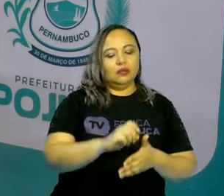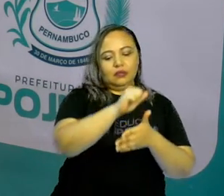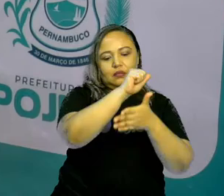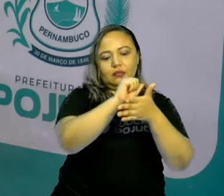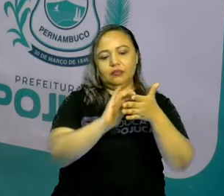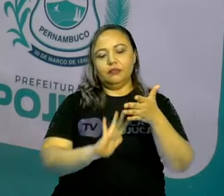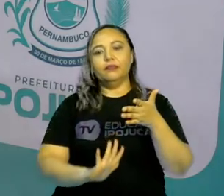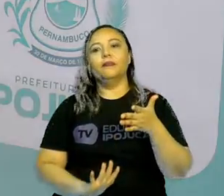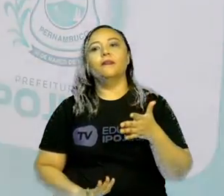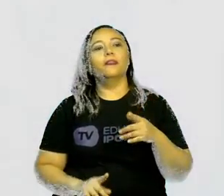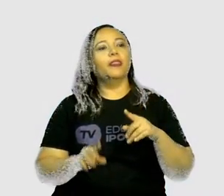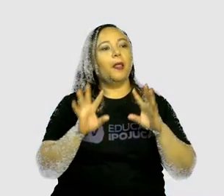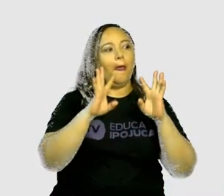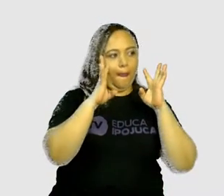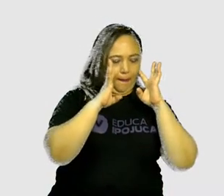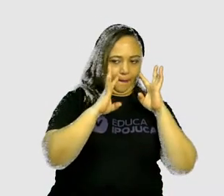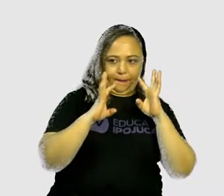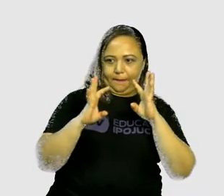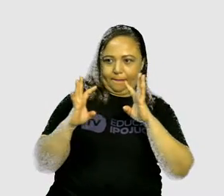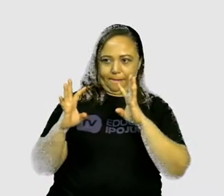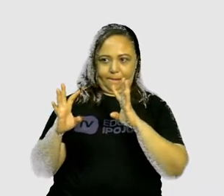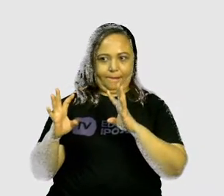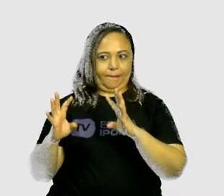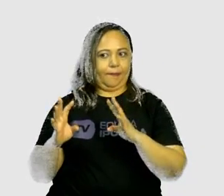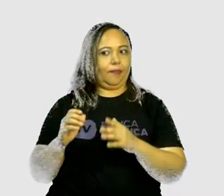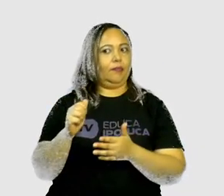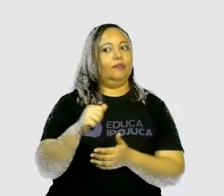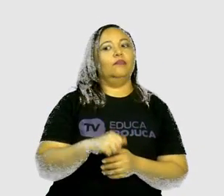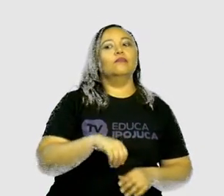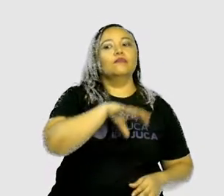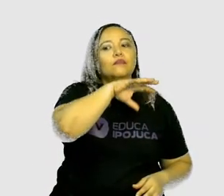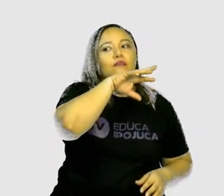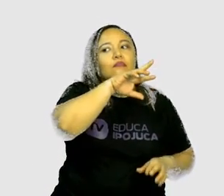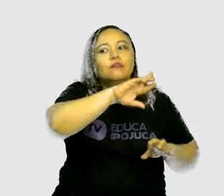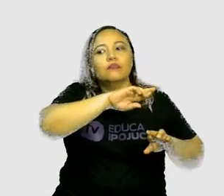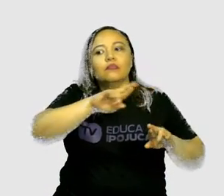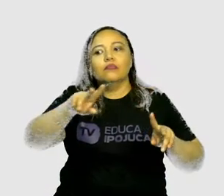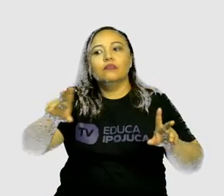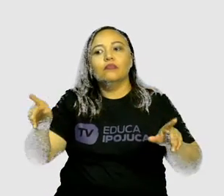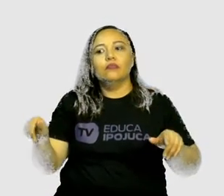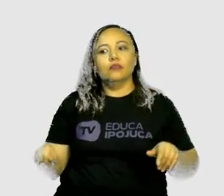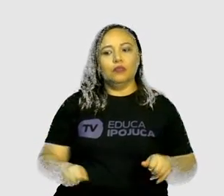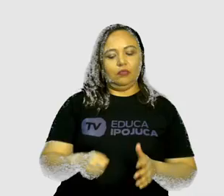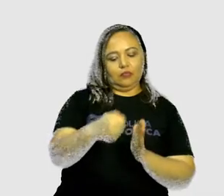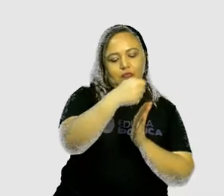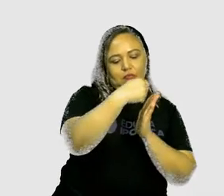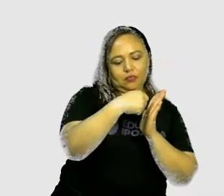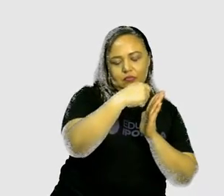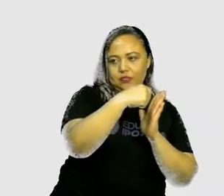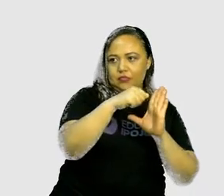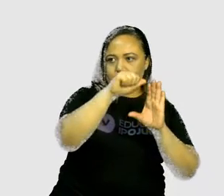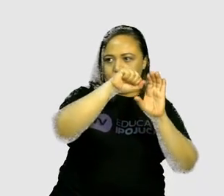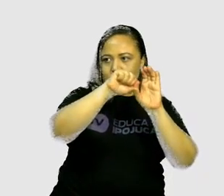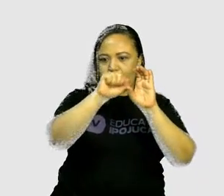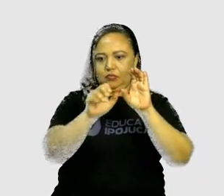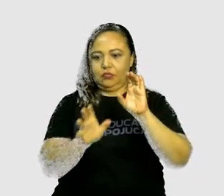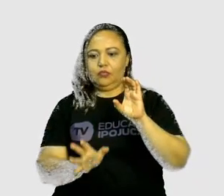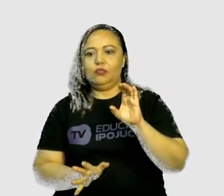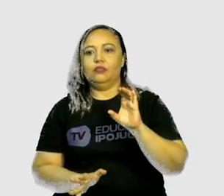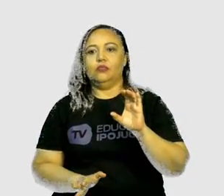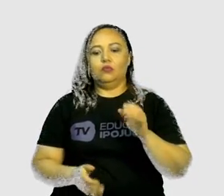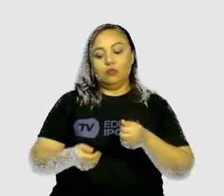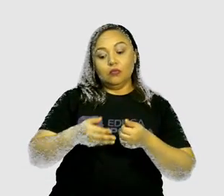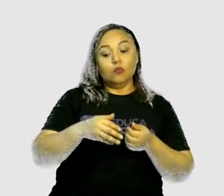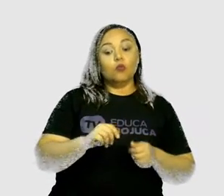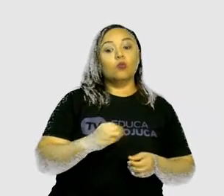atividades. Observe um animal e escreva as características, como se reproduz e sua alimentação.